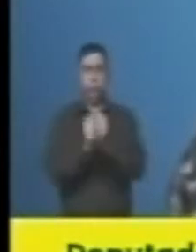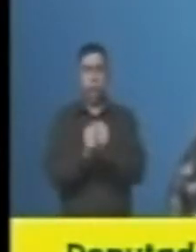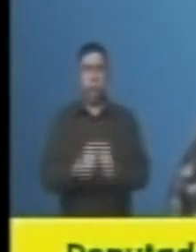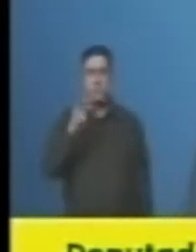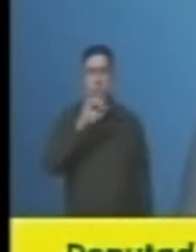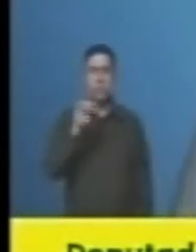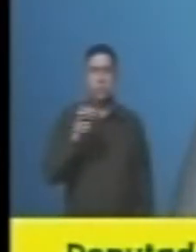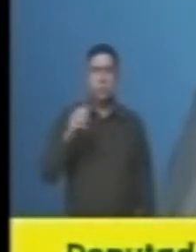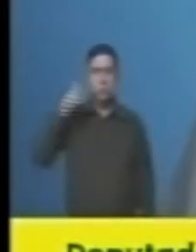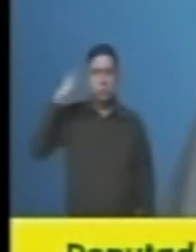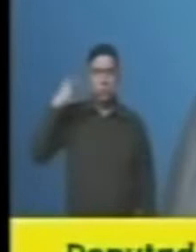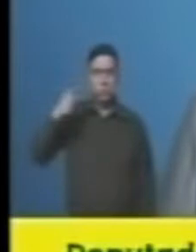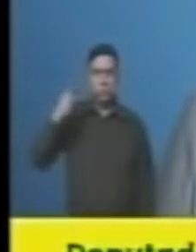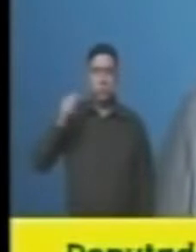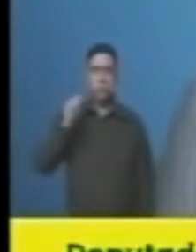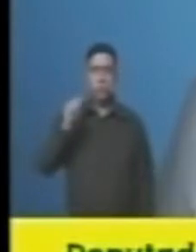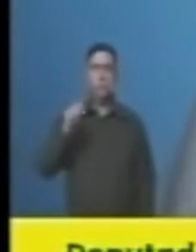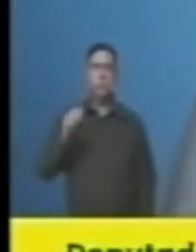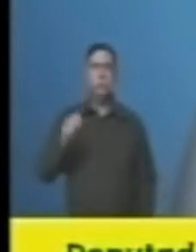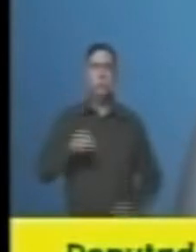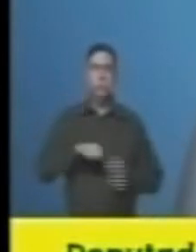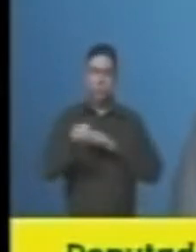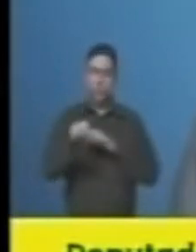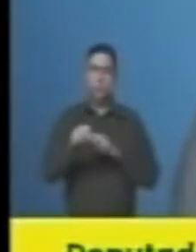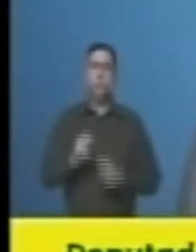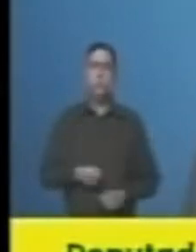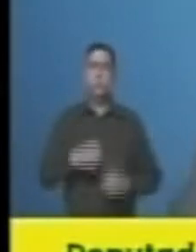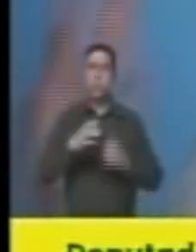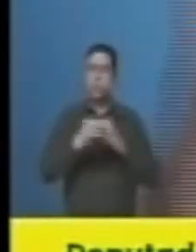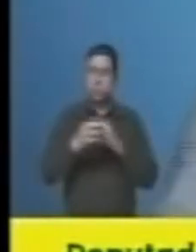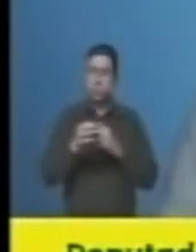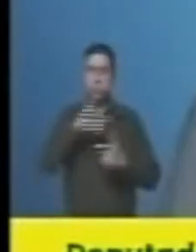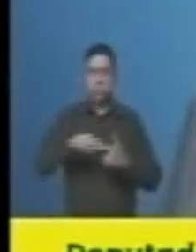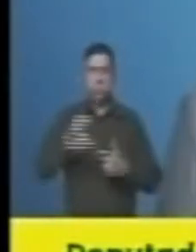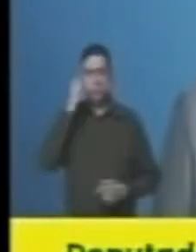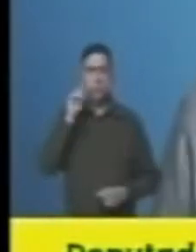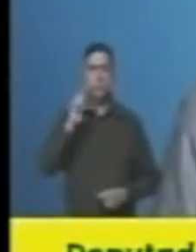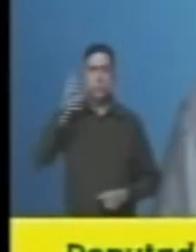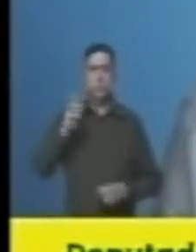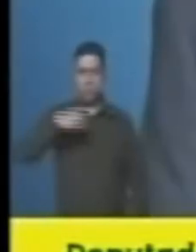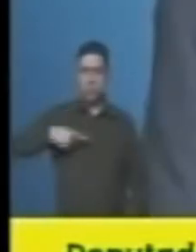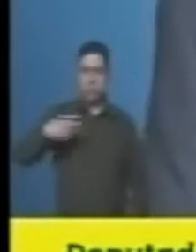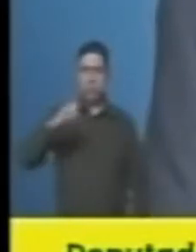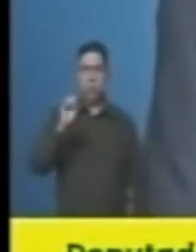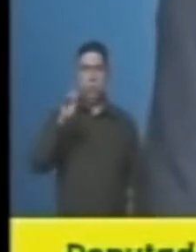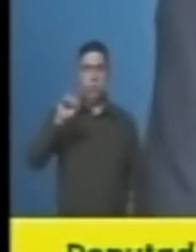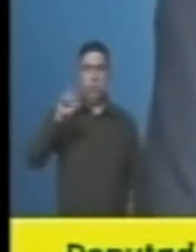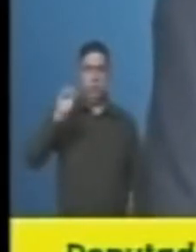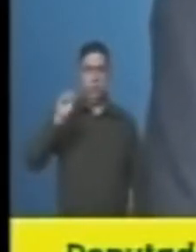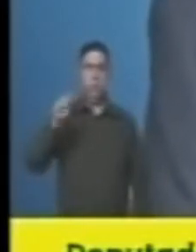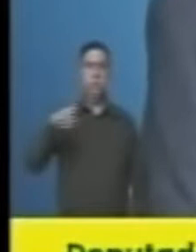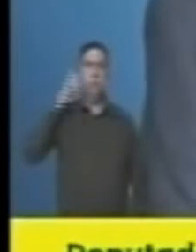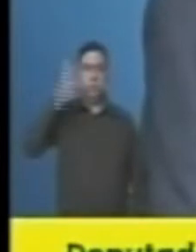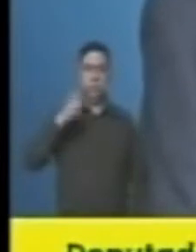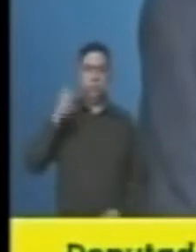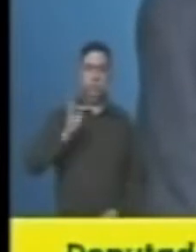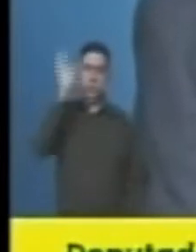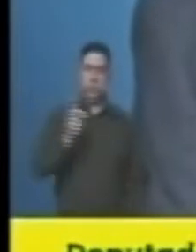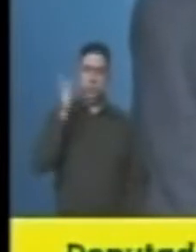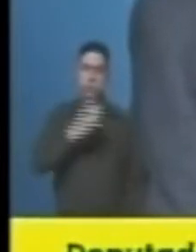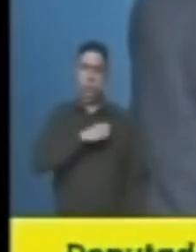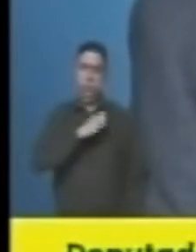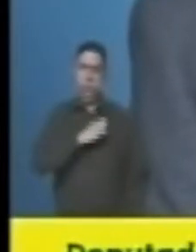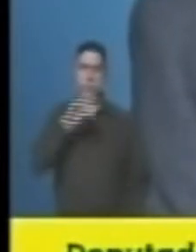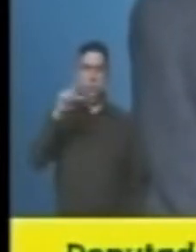junto e tamo agarrado. Luciano Caspice, canalista. A cura para a insanidade da política é 1.002 para deputado federal. Pastor Zé Ascosta, candidato a